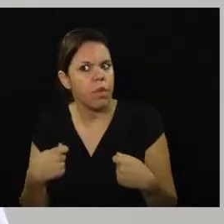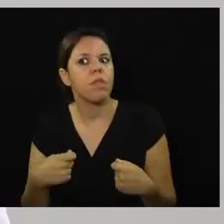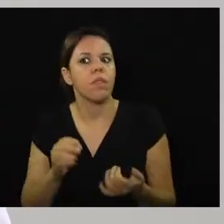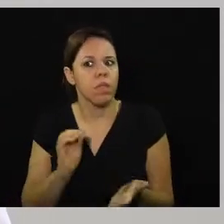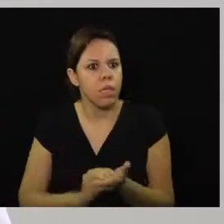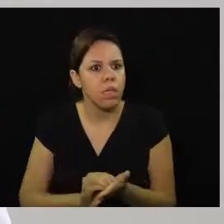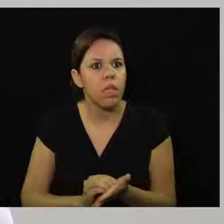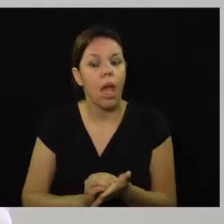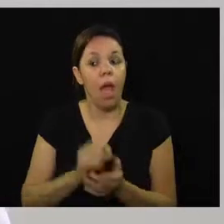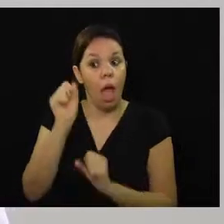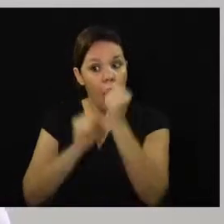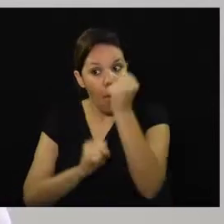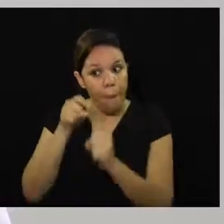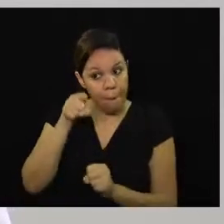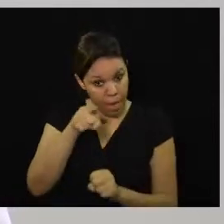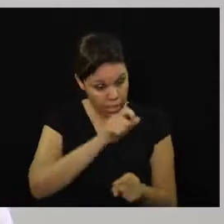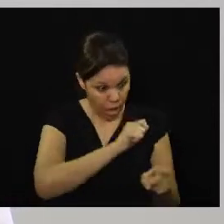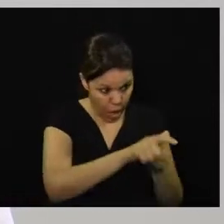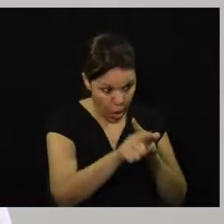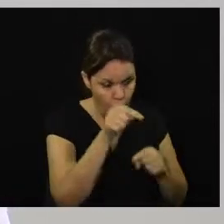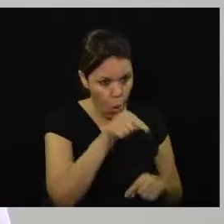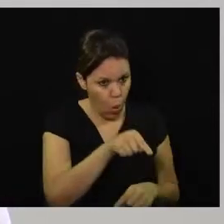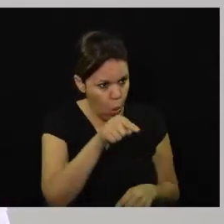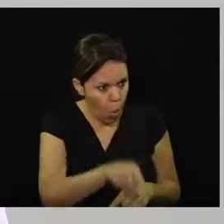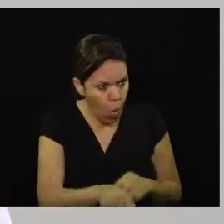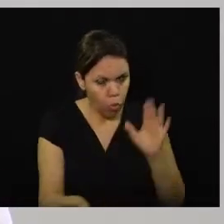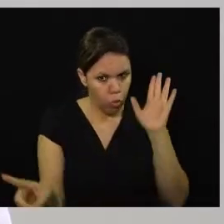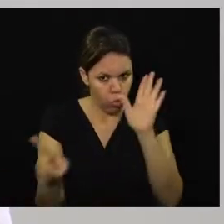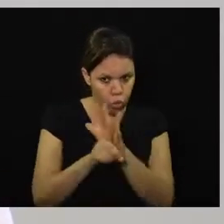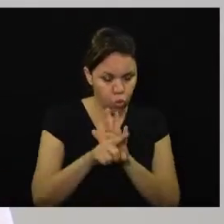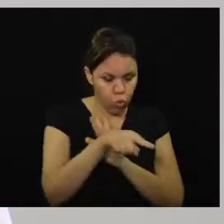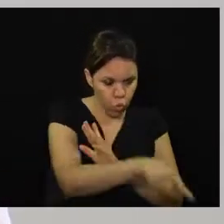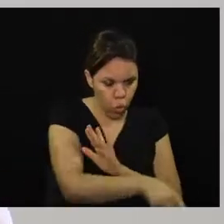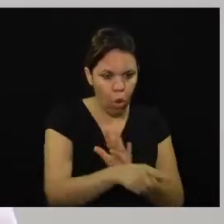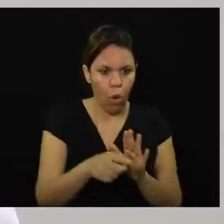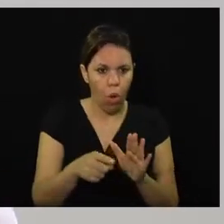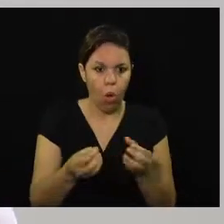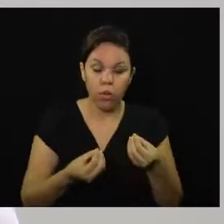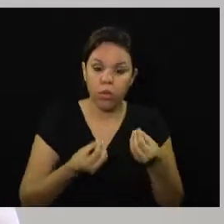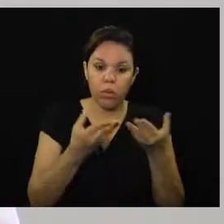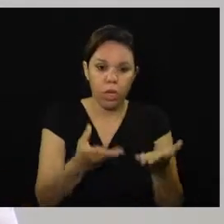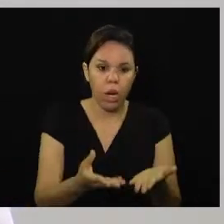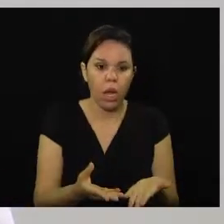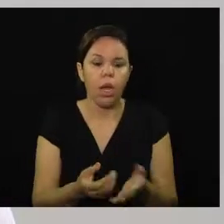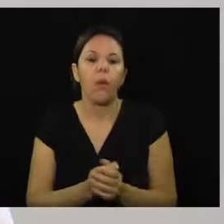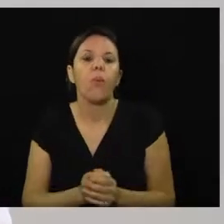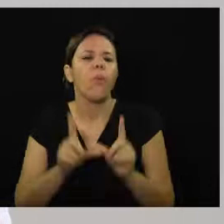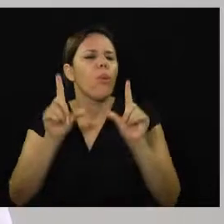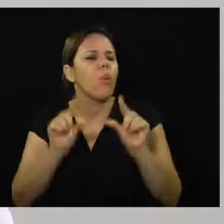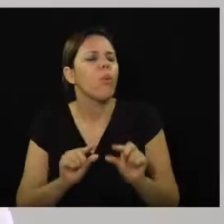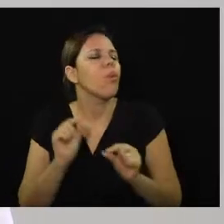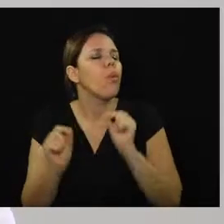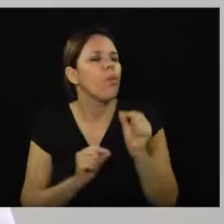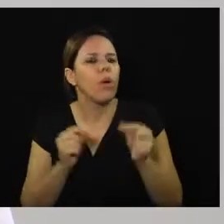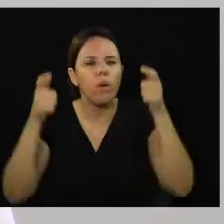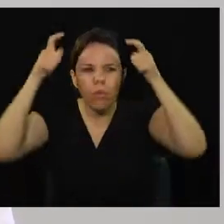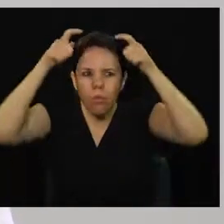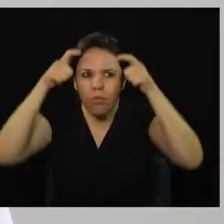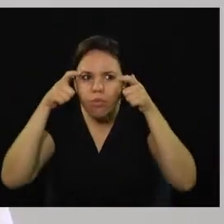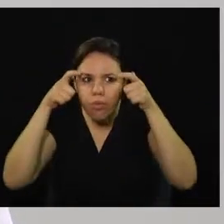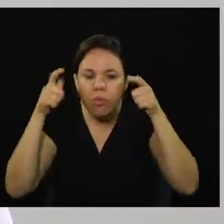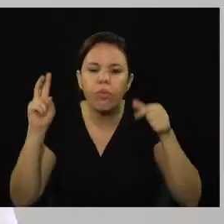sim de que a empresa que faz a locação ou seja, a proprietária dos patinetes forneça no mínimo no mínimo o